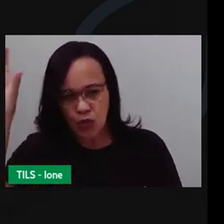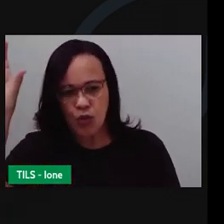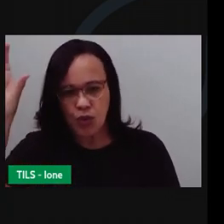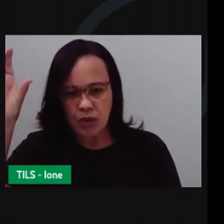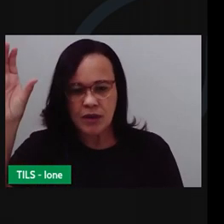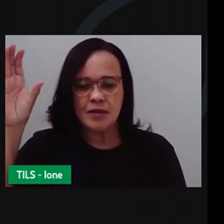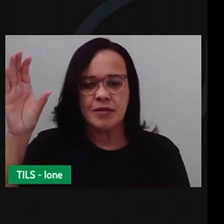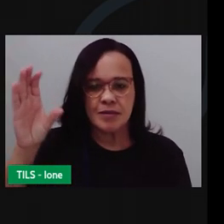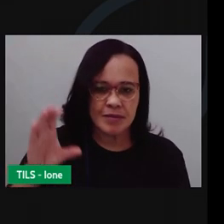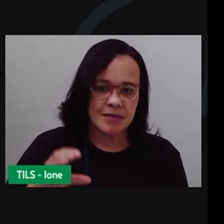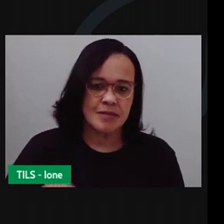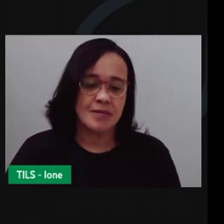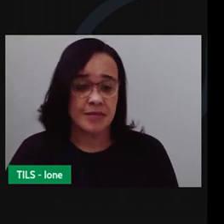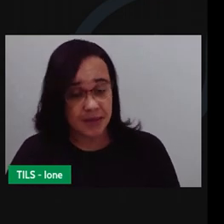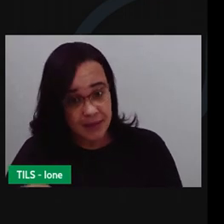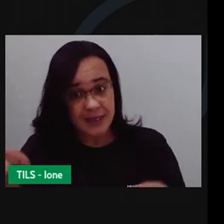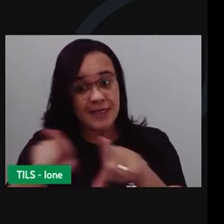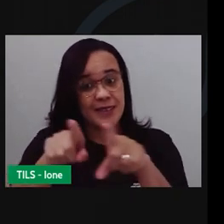também a educação.